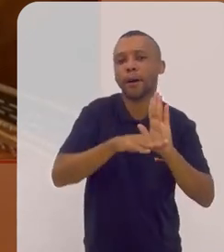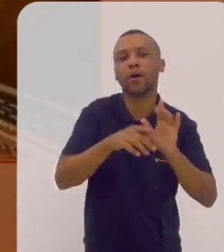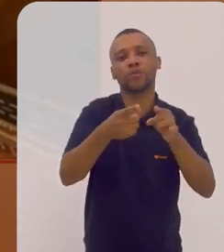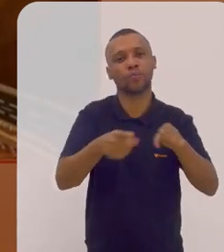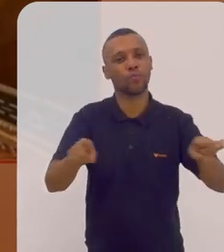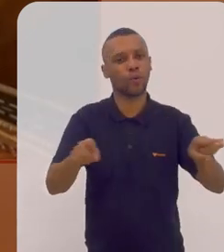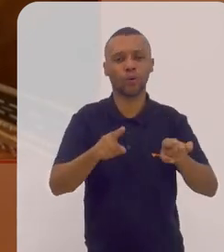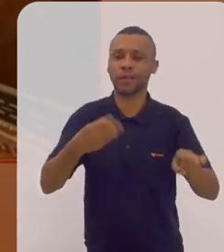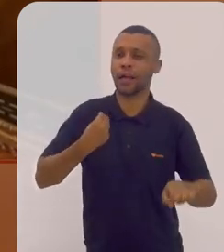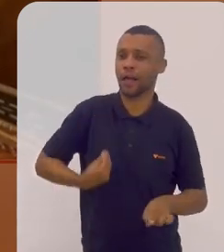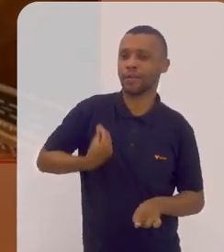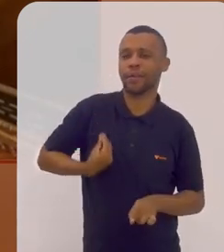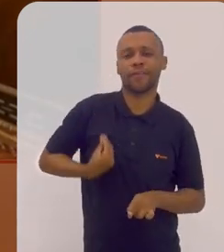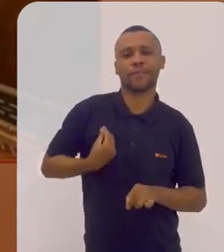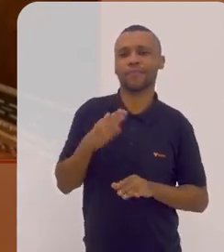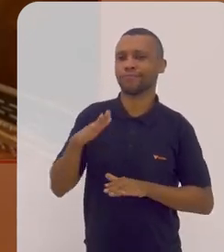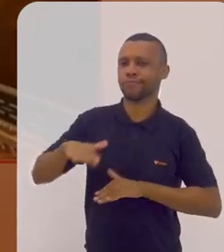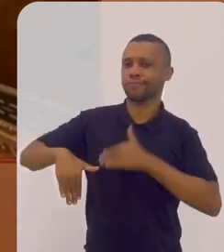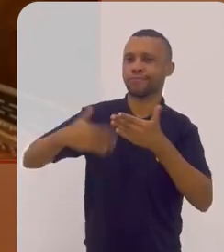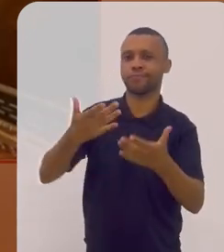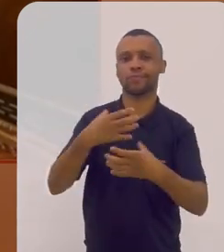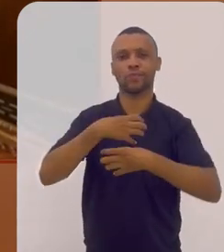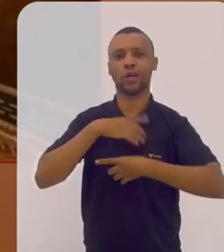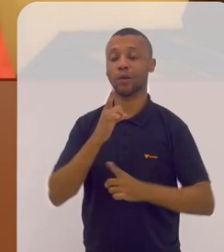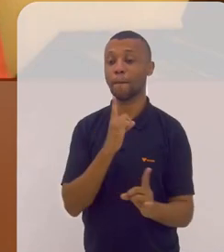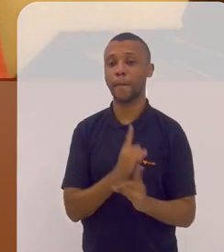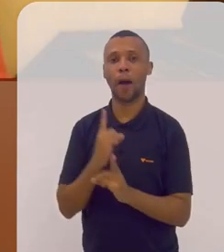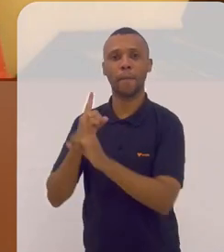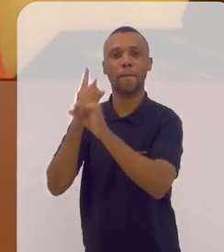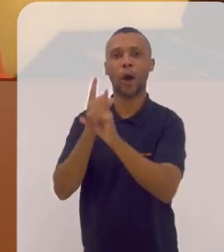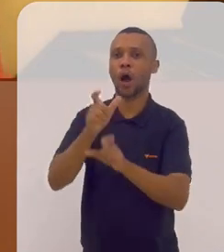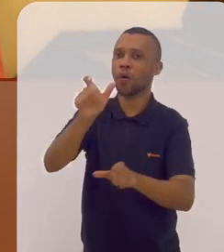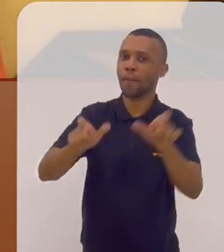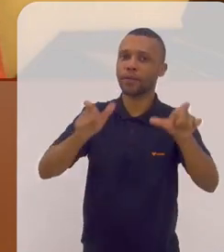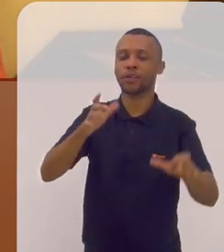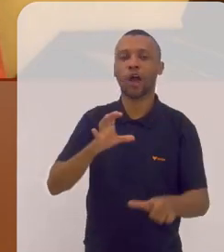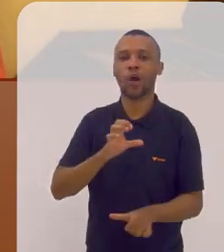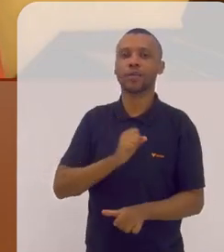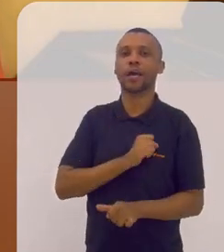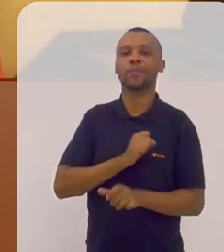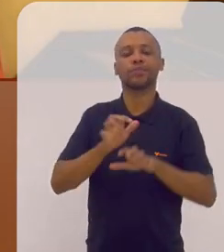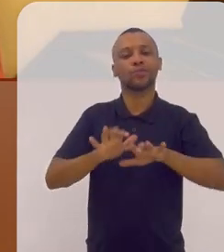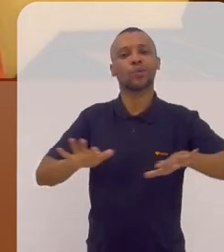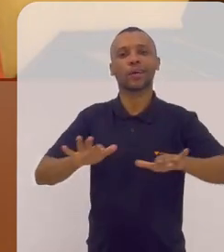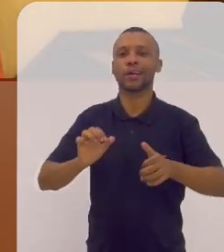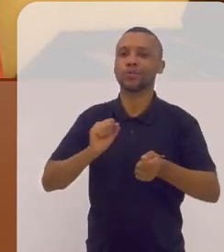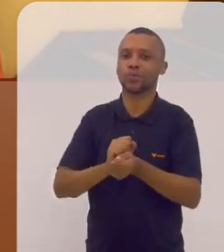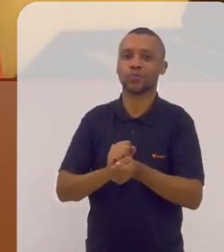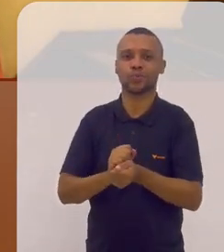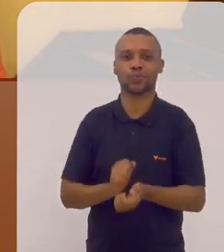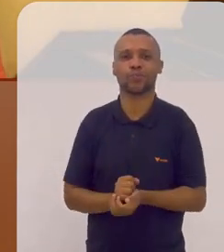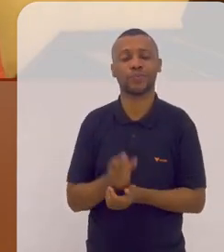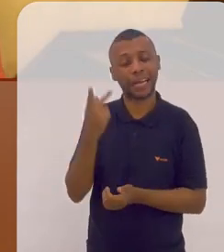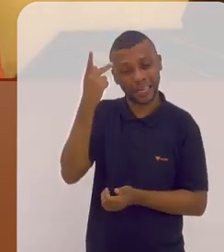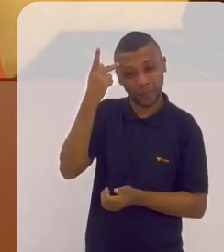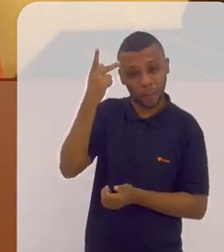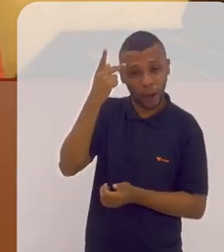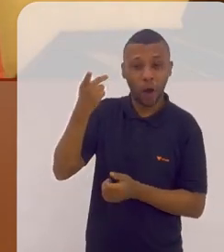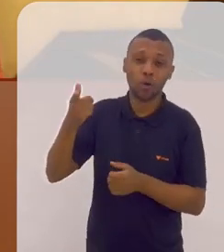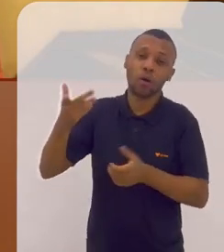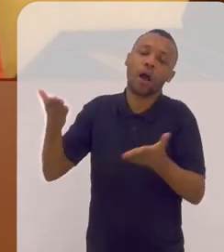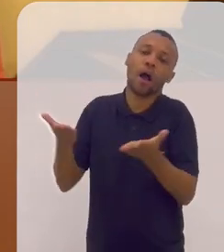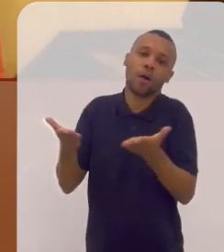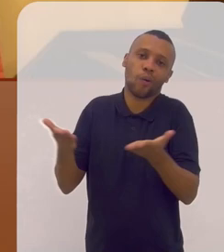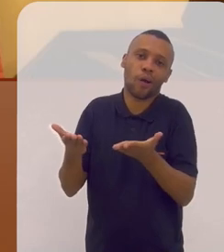são é a vida que nos faz encontrar as pessoas com quem gostamos de tocar agora em